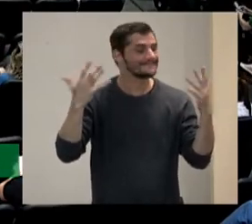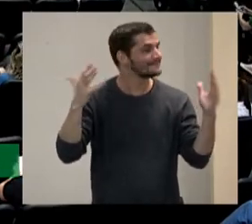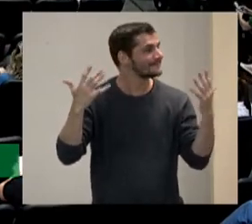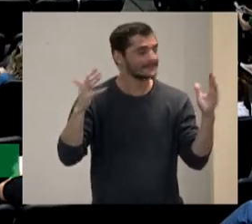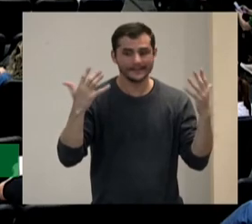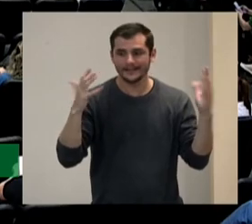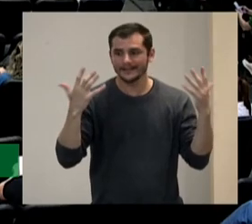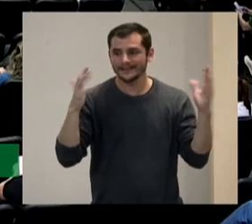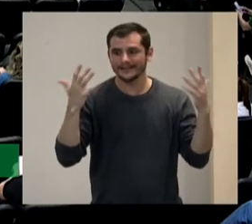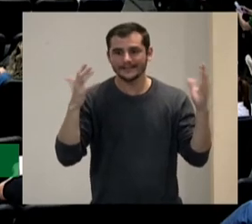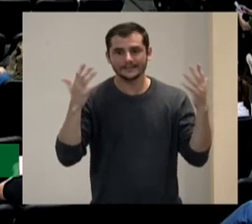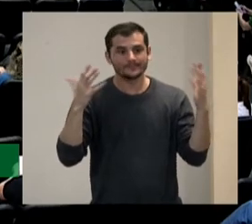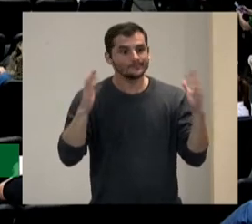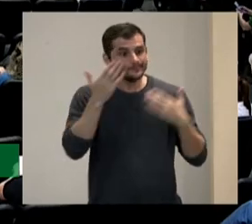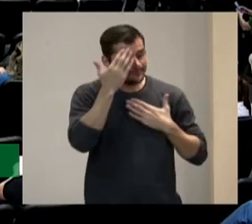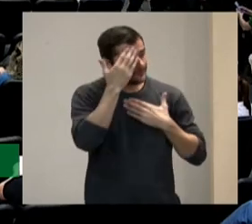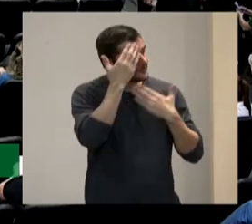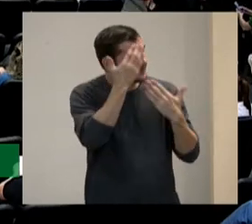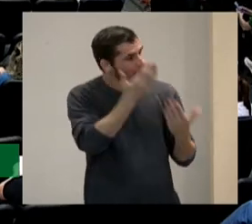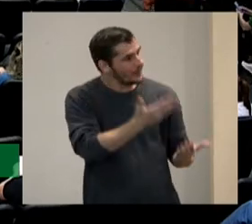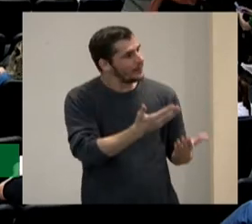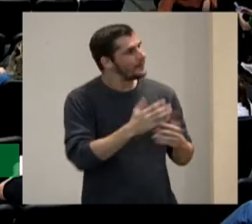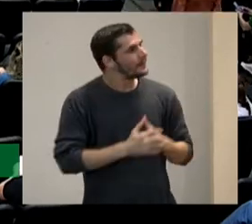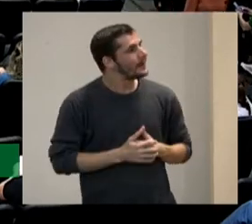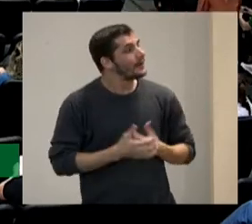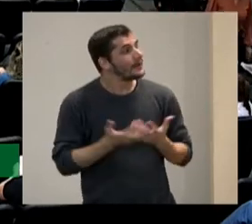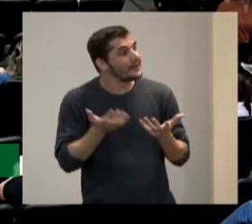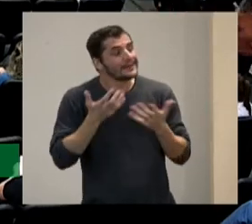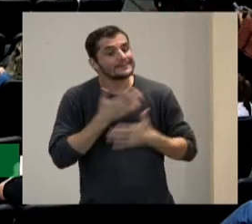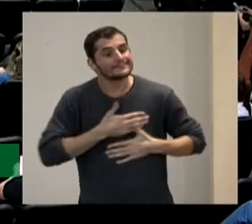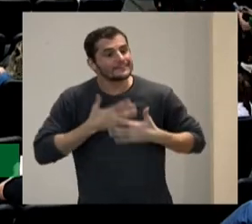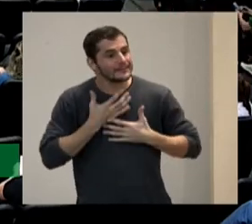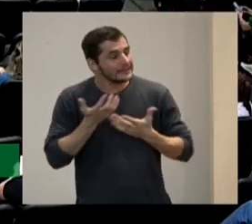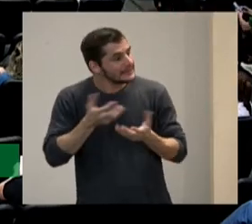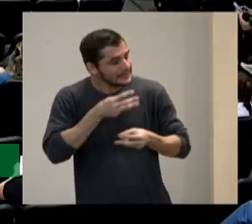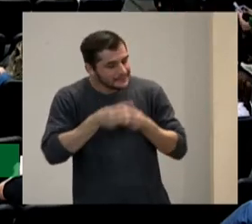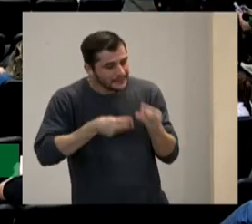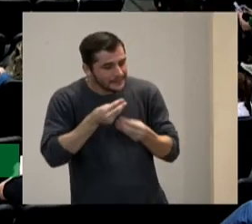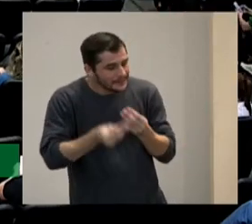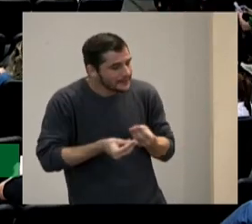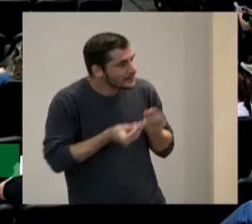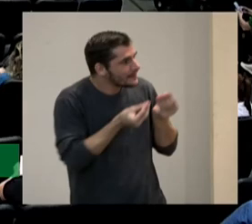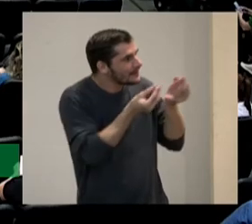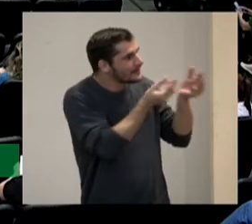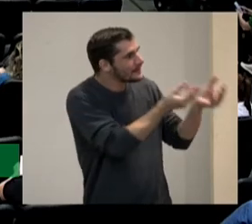muito obrigado gostaríamos de entregar uma lembrança